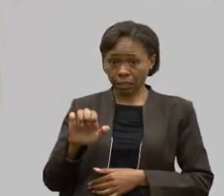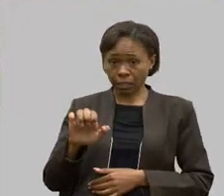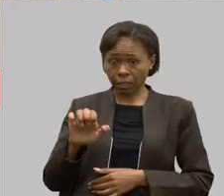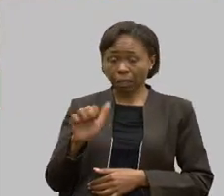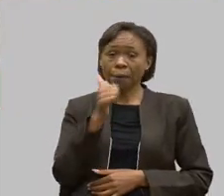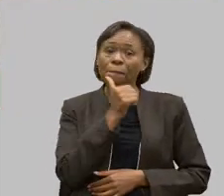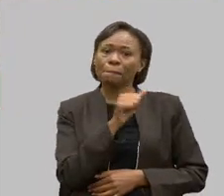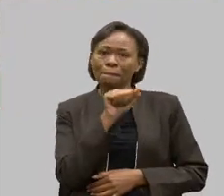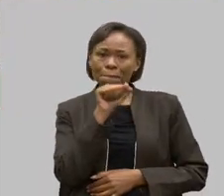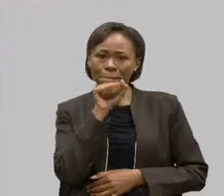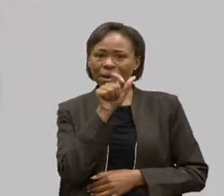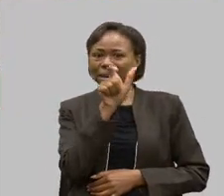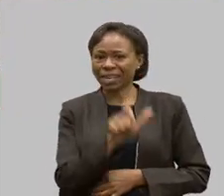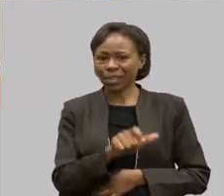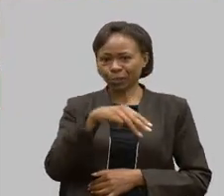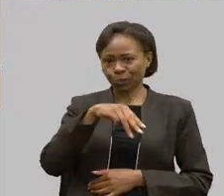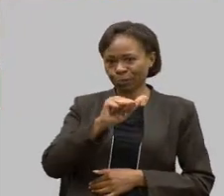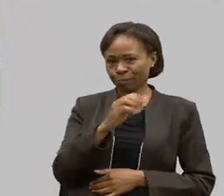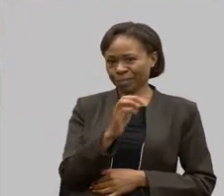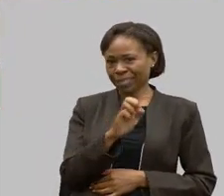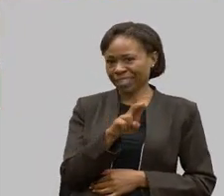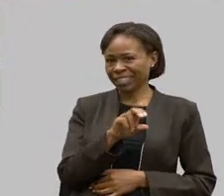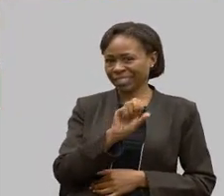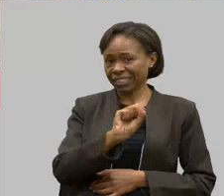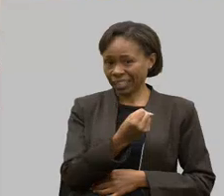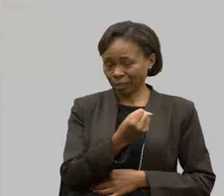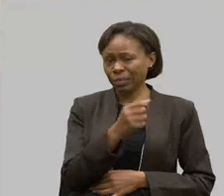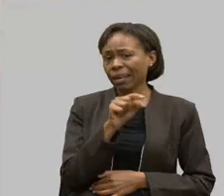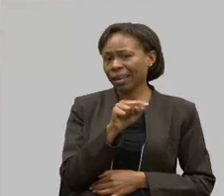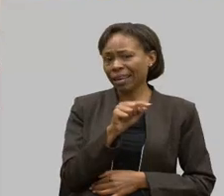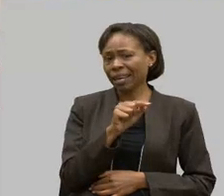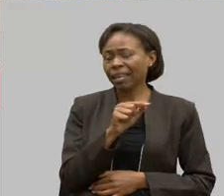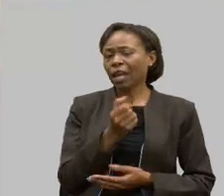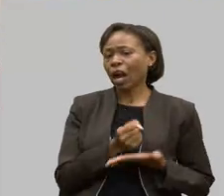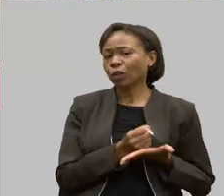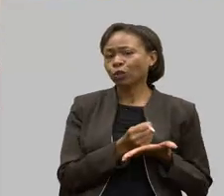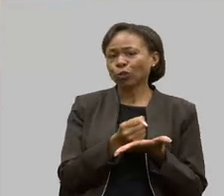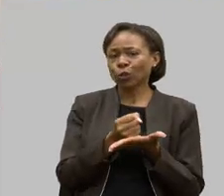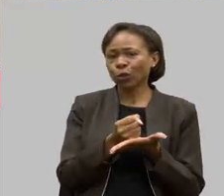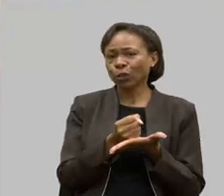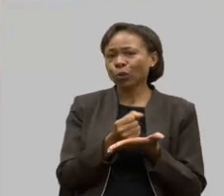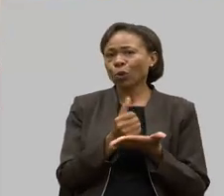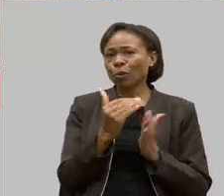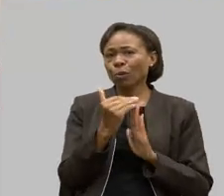mãe do prestante Matheus Barbosa, colaborador do programa LMG Sustentável.